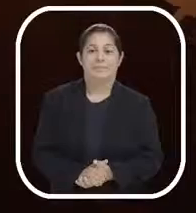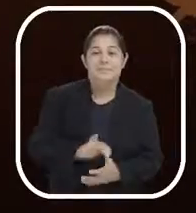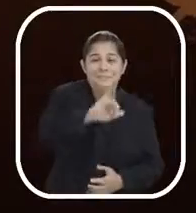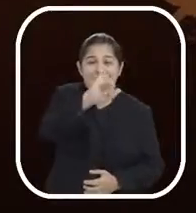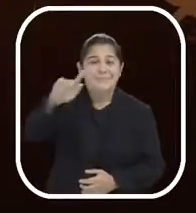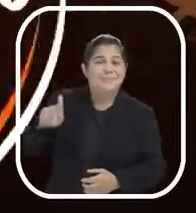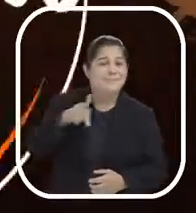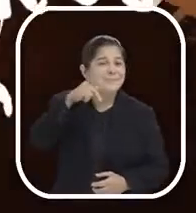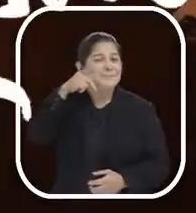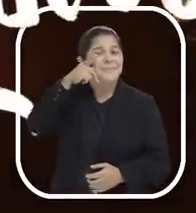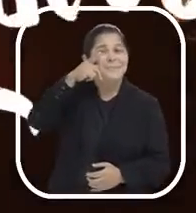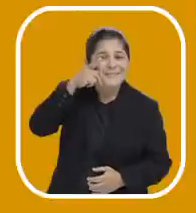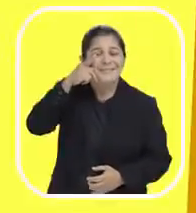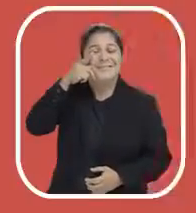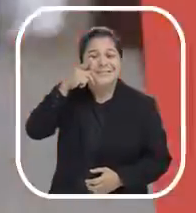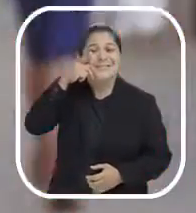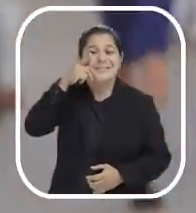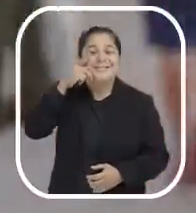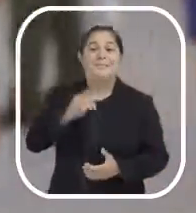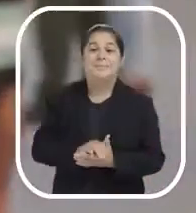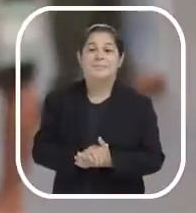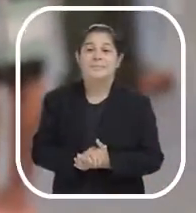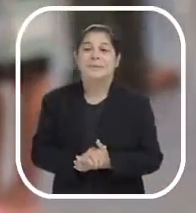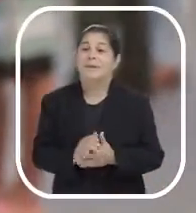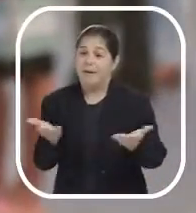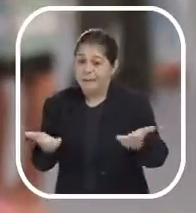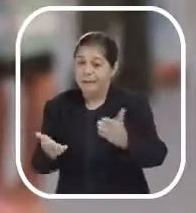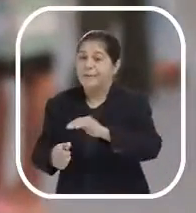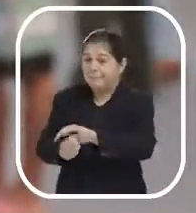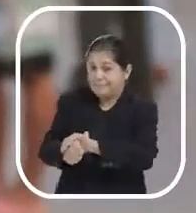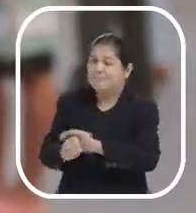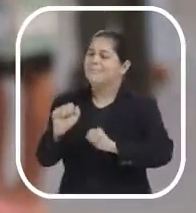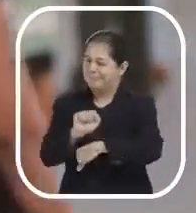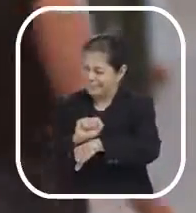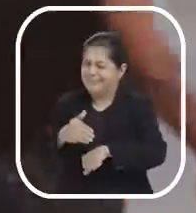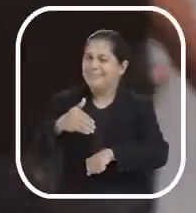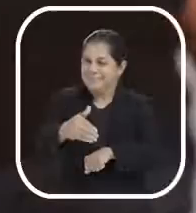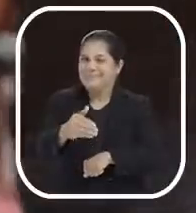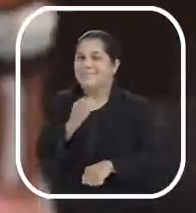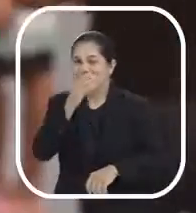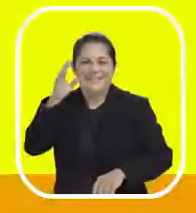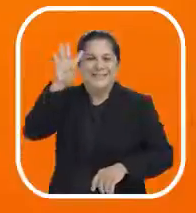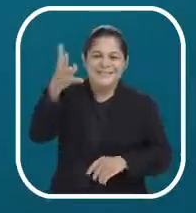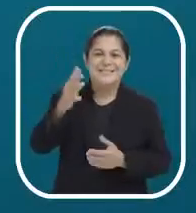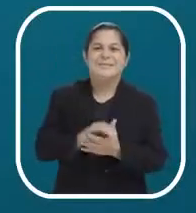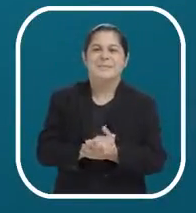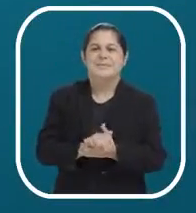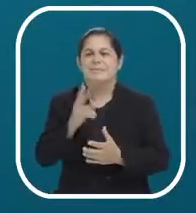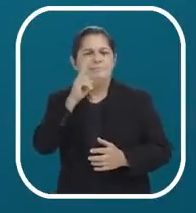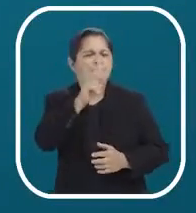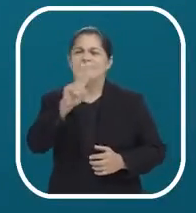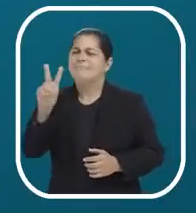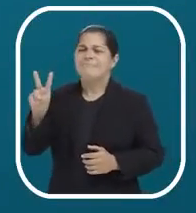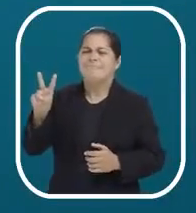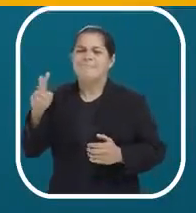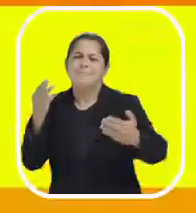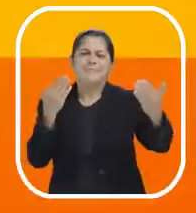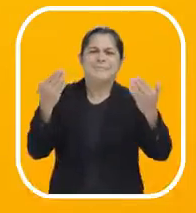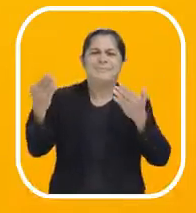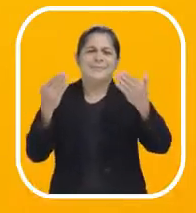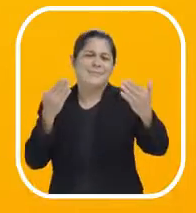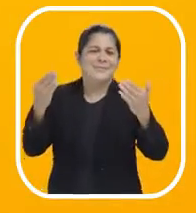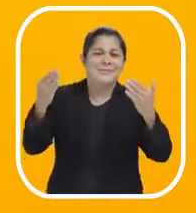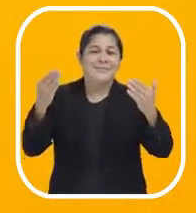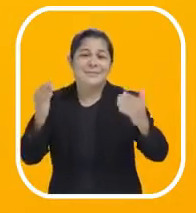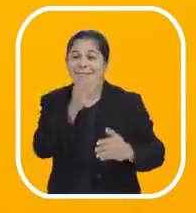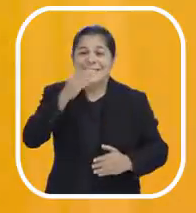Alô João Pessoa! Tá leito agora, né? Mas peraí que Cida vai resolver. A lentidão vai acabar e o